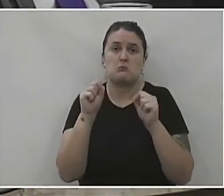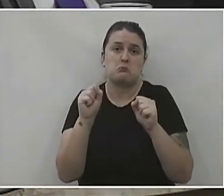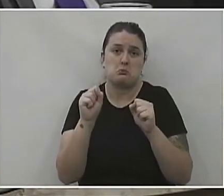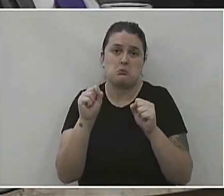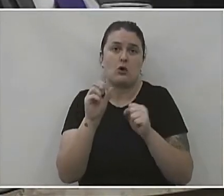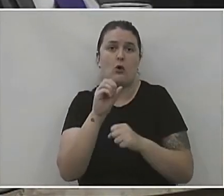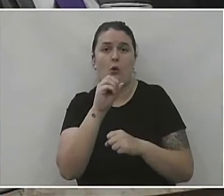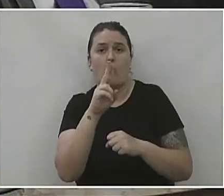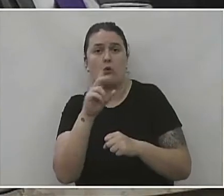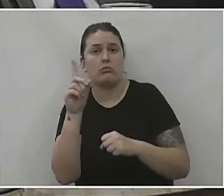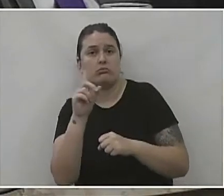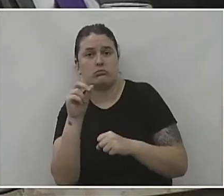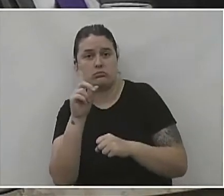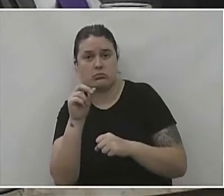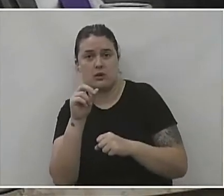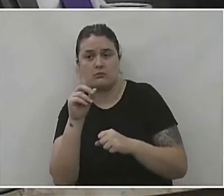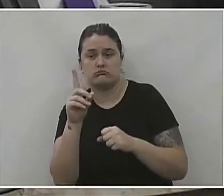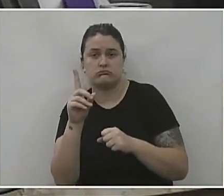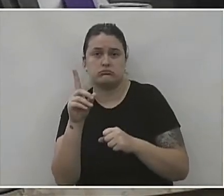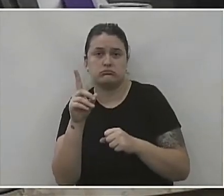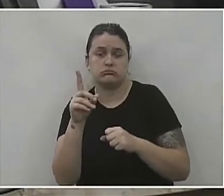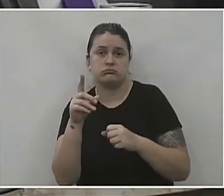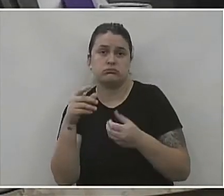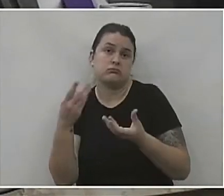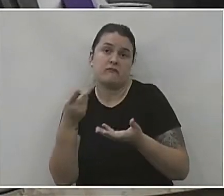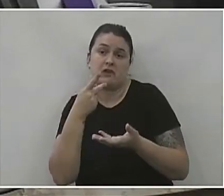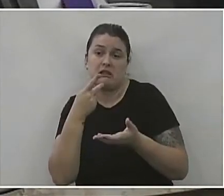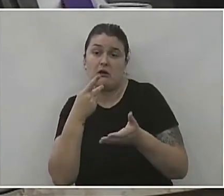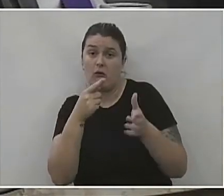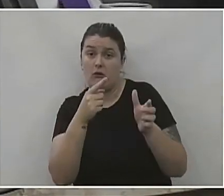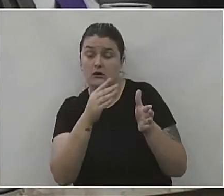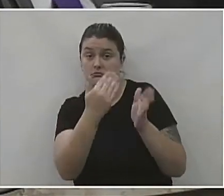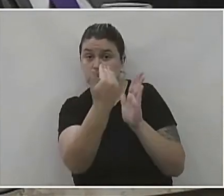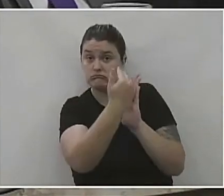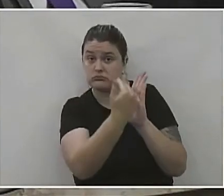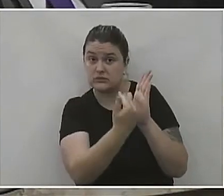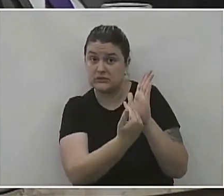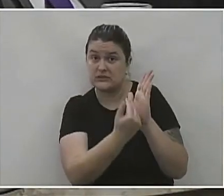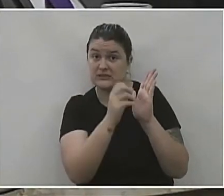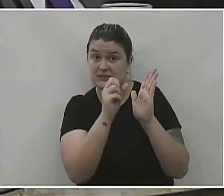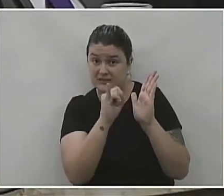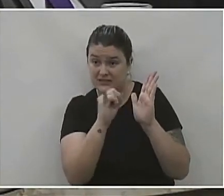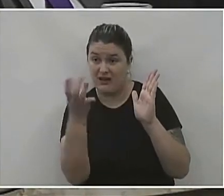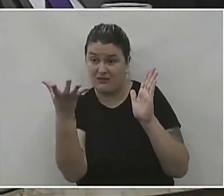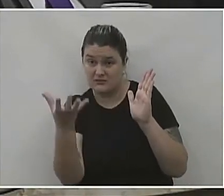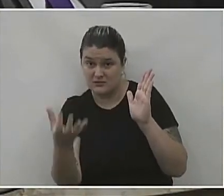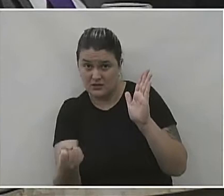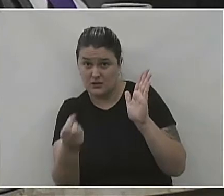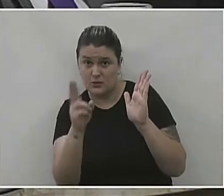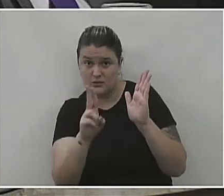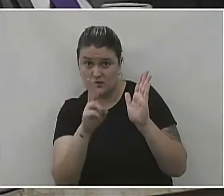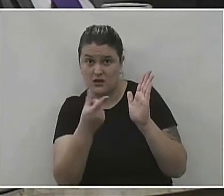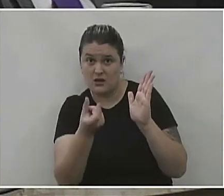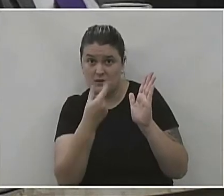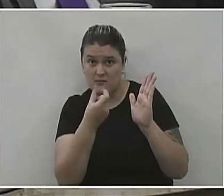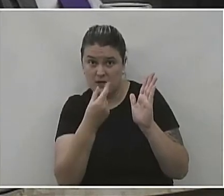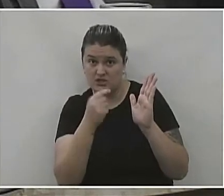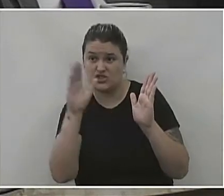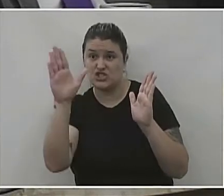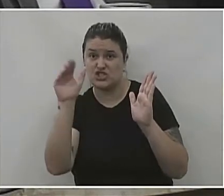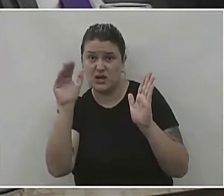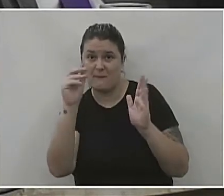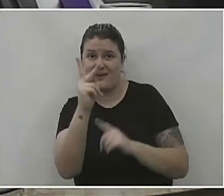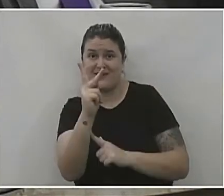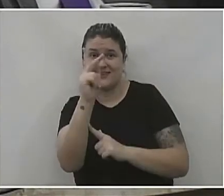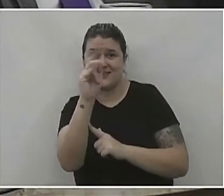prescrever essas medicações, dando ciência ao pacote de prováveis riscos e benefícios dessas medicações? O senhor continua chamando de